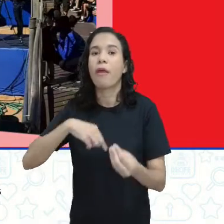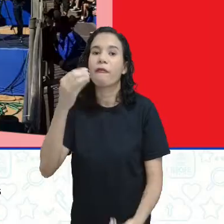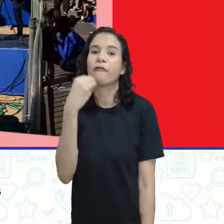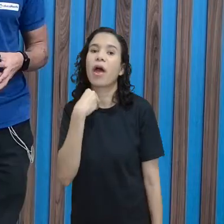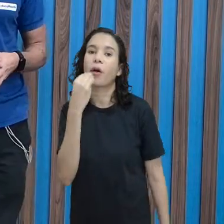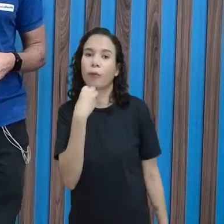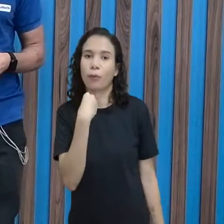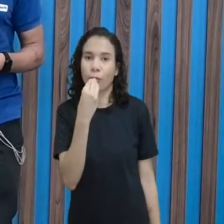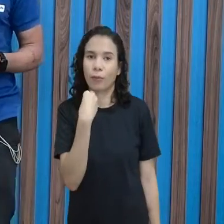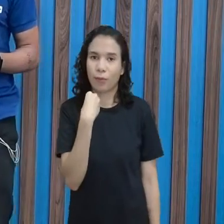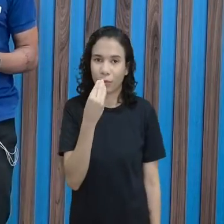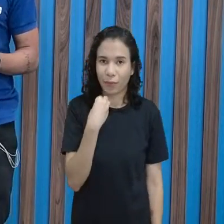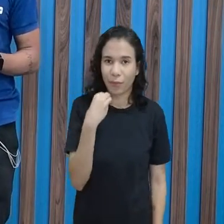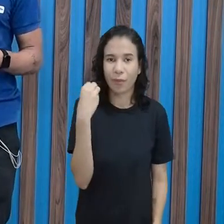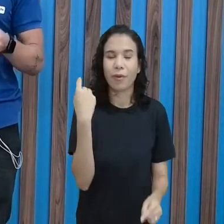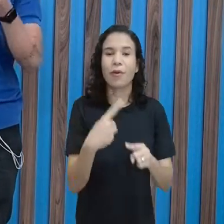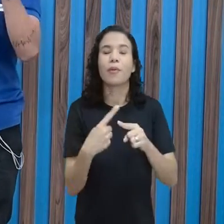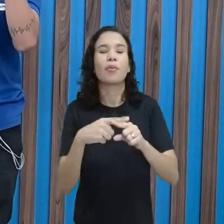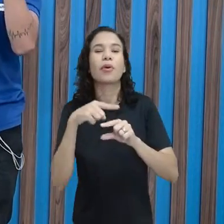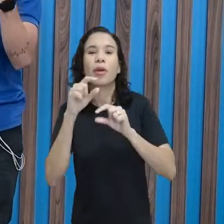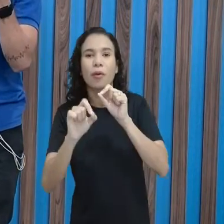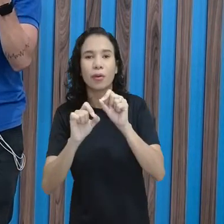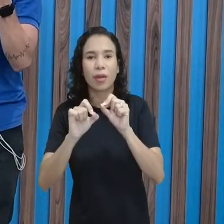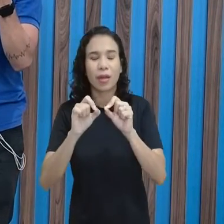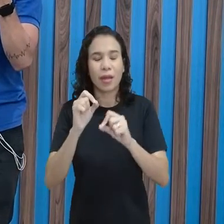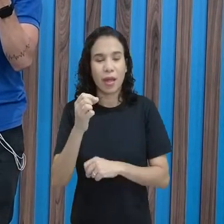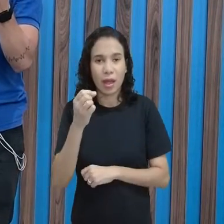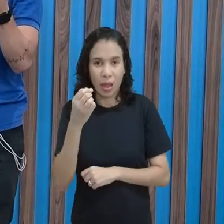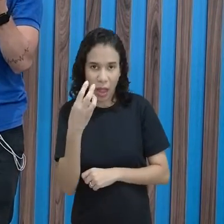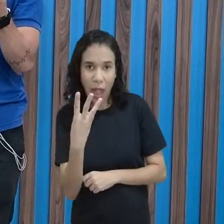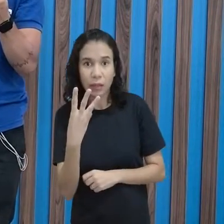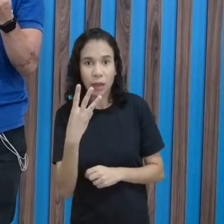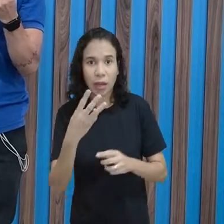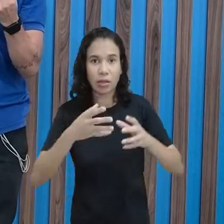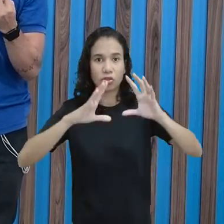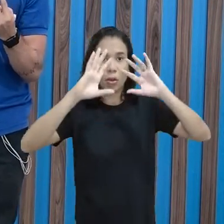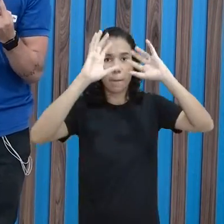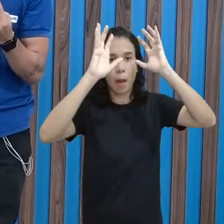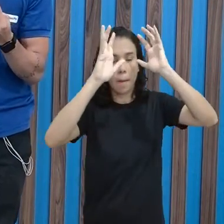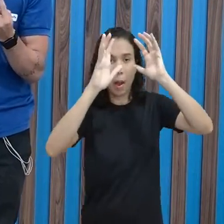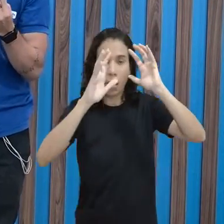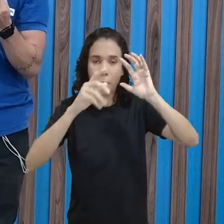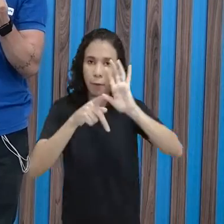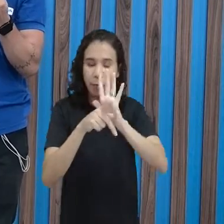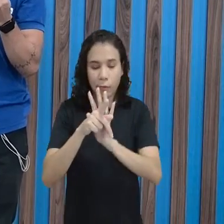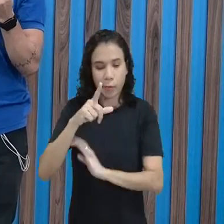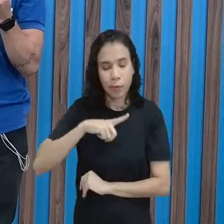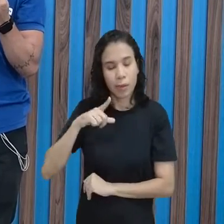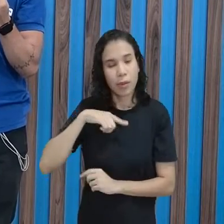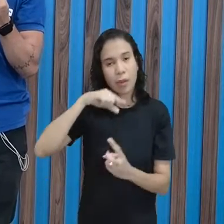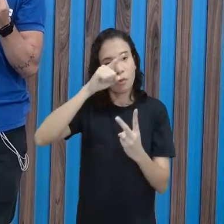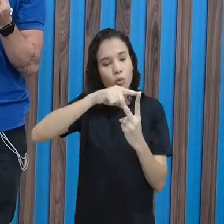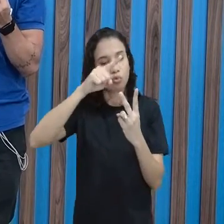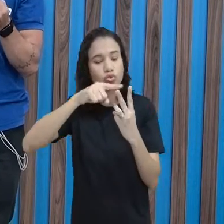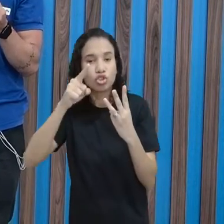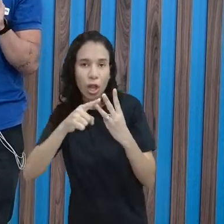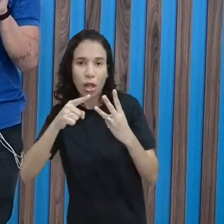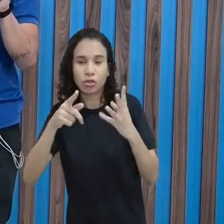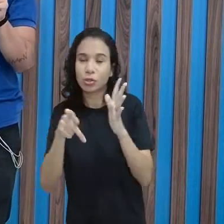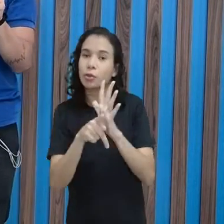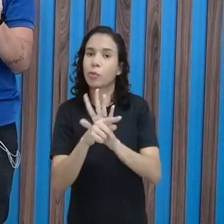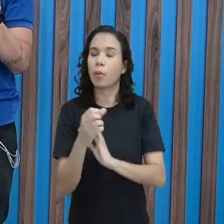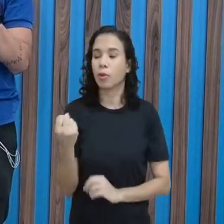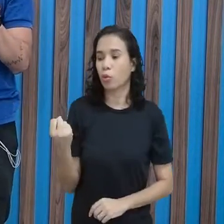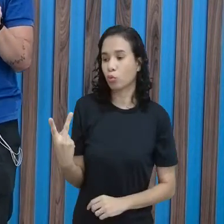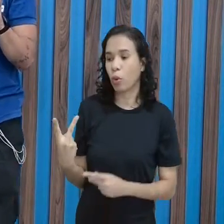fraco, né? Porque, como são três toques, né? Igual no vôlei de quadra, são lá os três toques, então, só